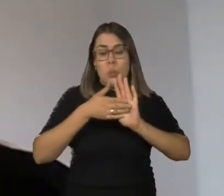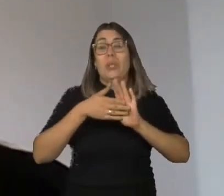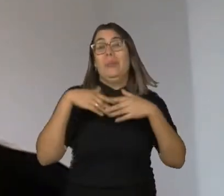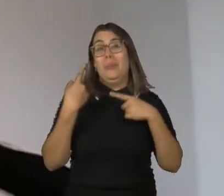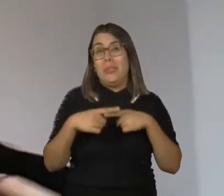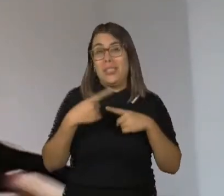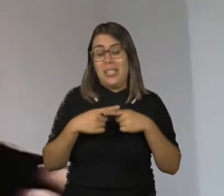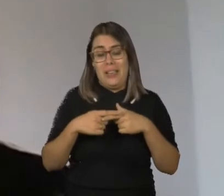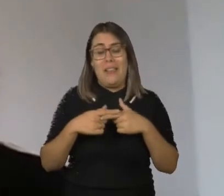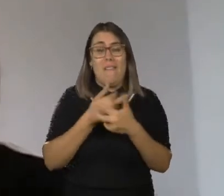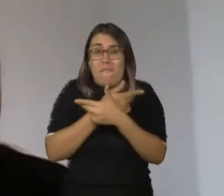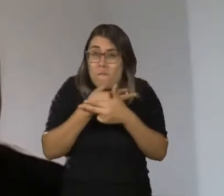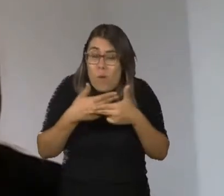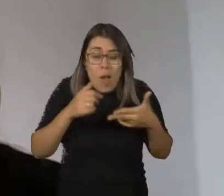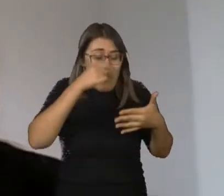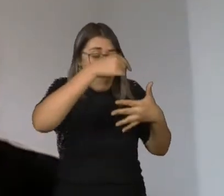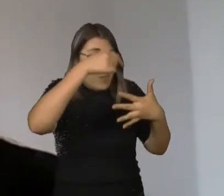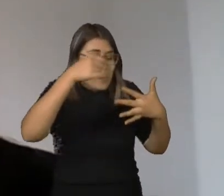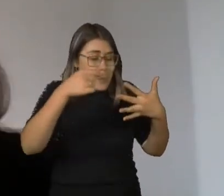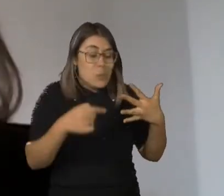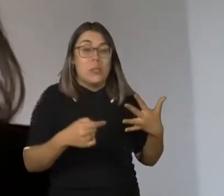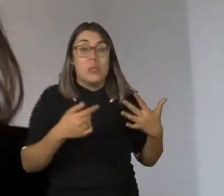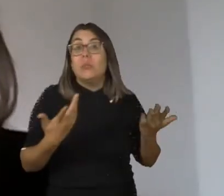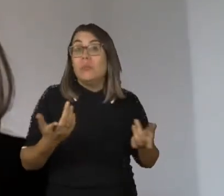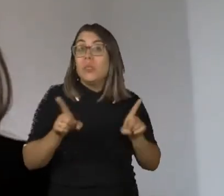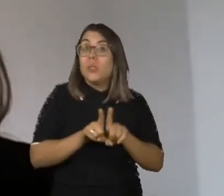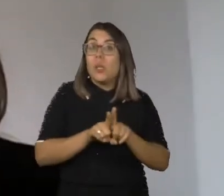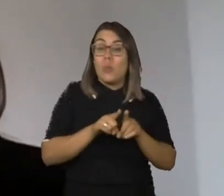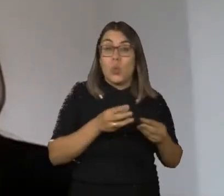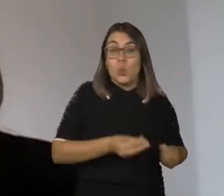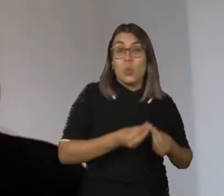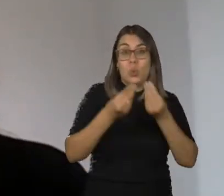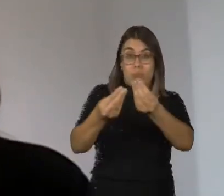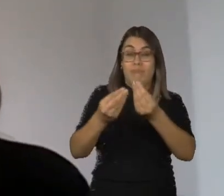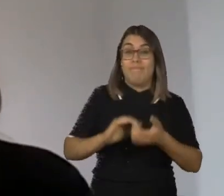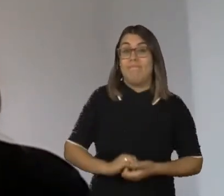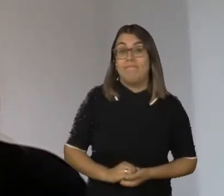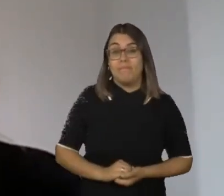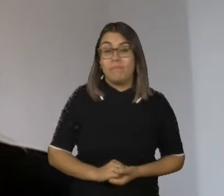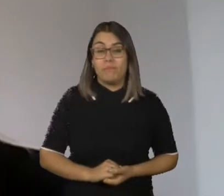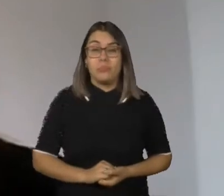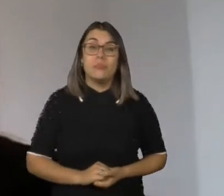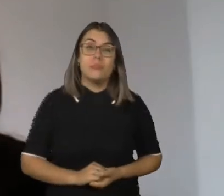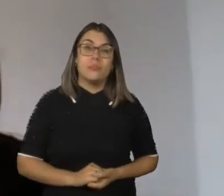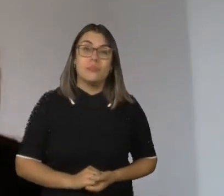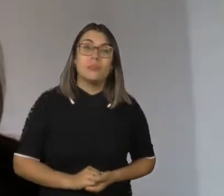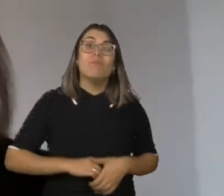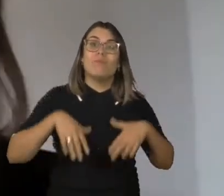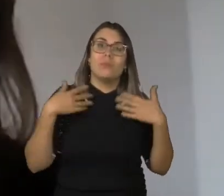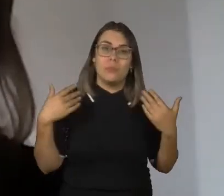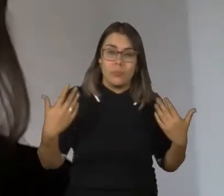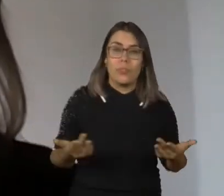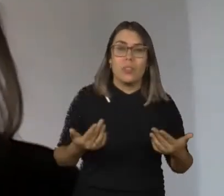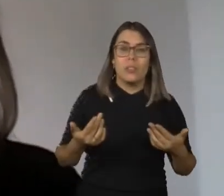não nos traz muita clareza, o diagnóstico também tem aspectos subjetivos daquele que avalia. E mesmo nos